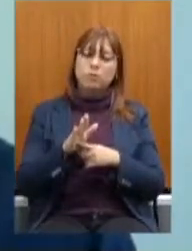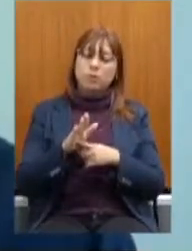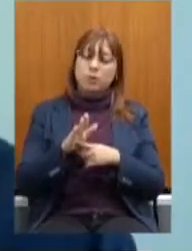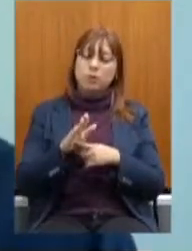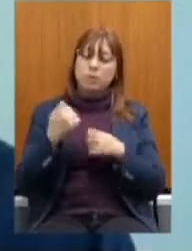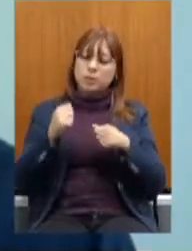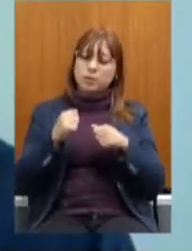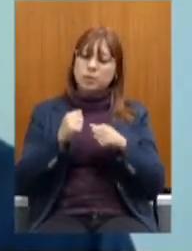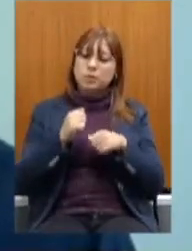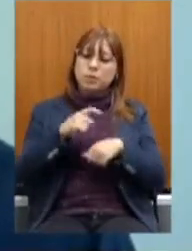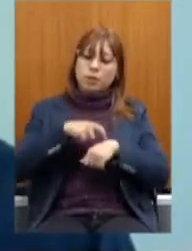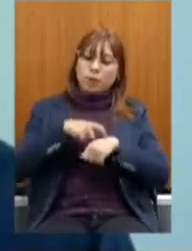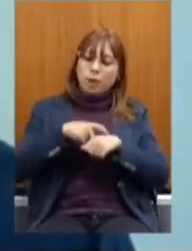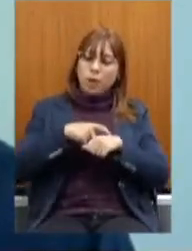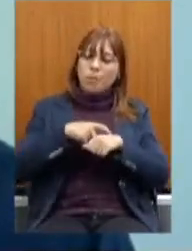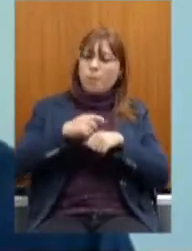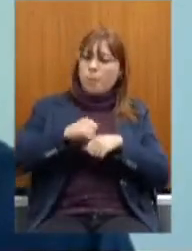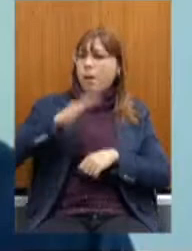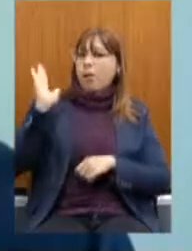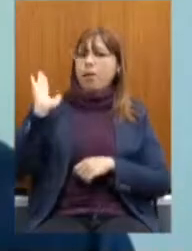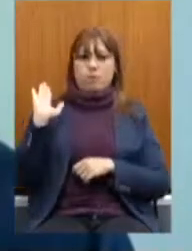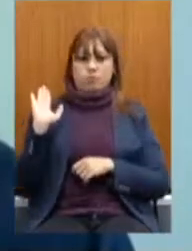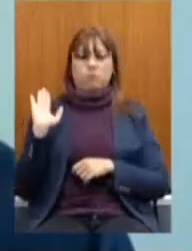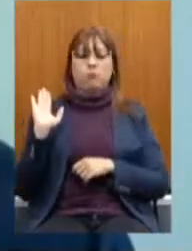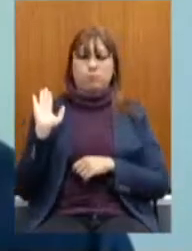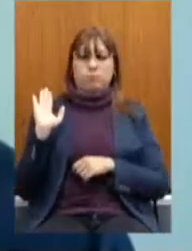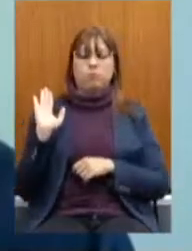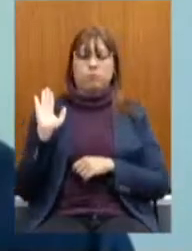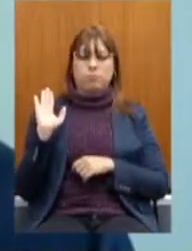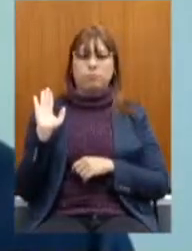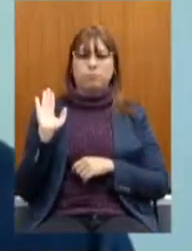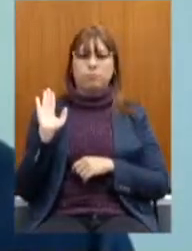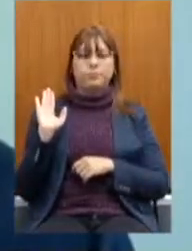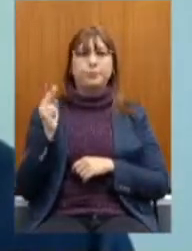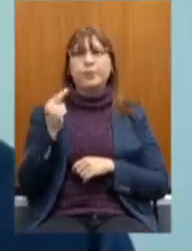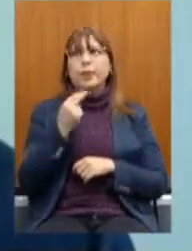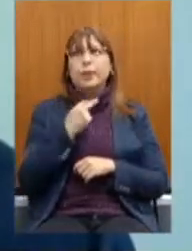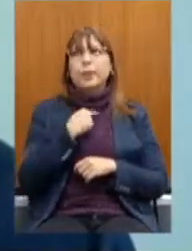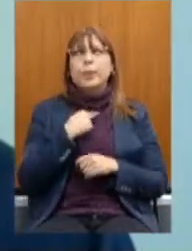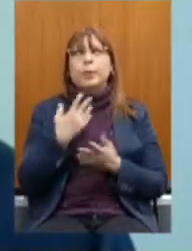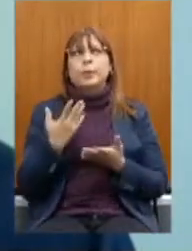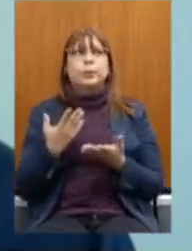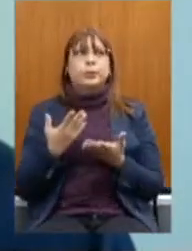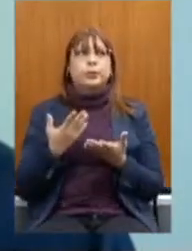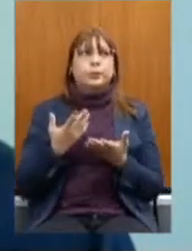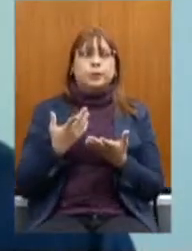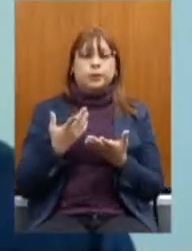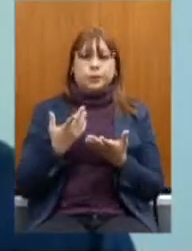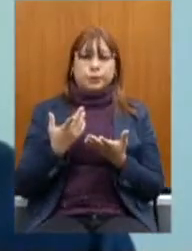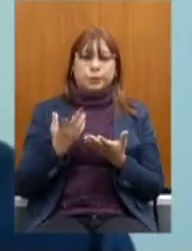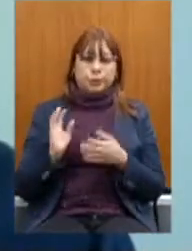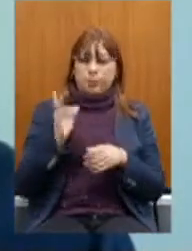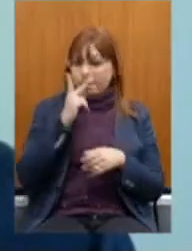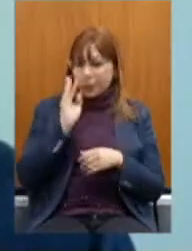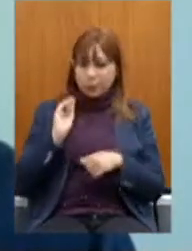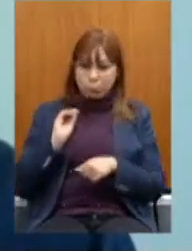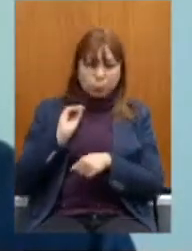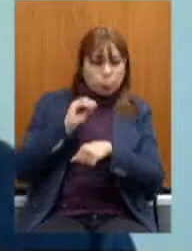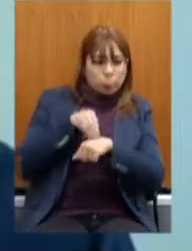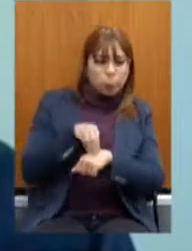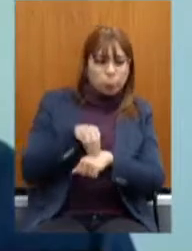Sabe A gente Não pode deixar Que sejamos Culpados Ou que seja